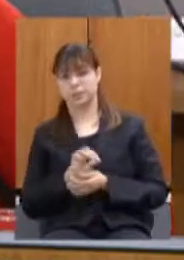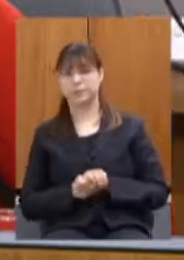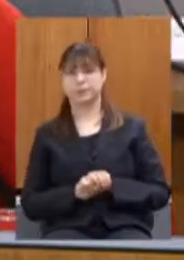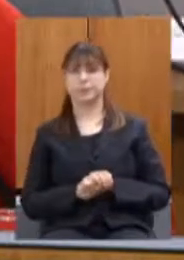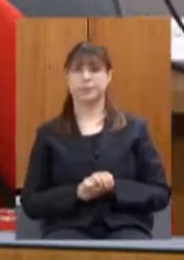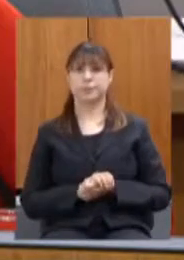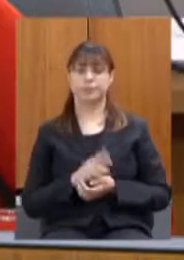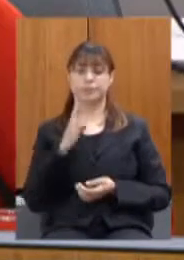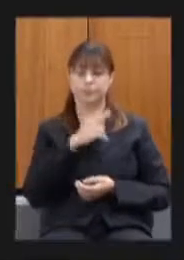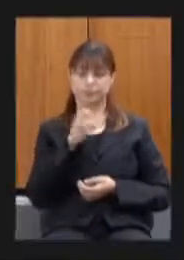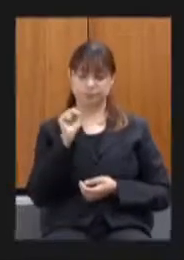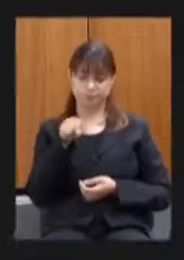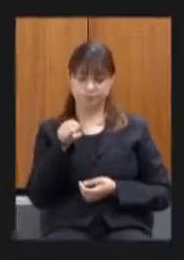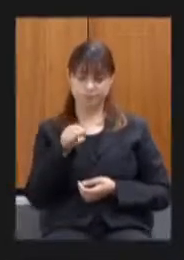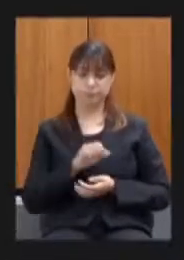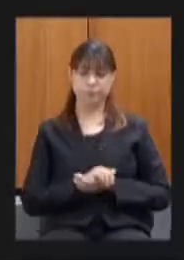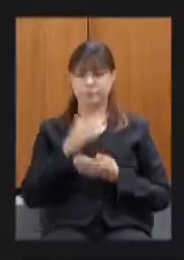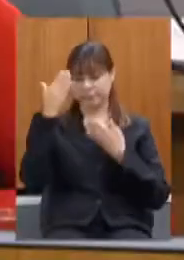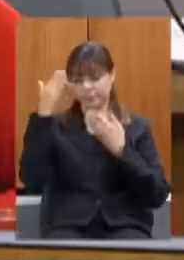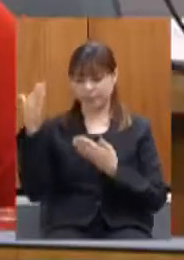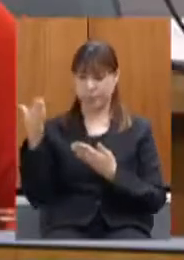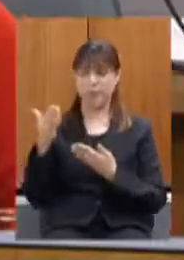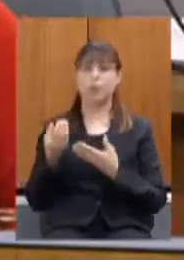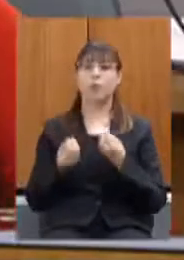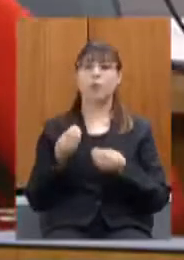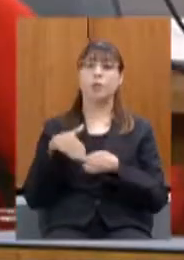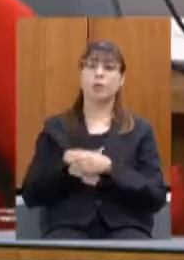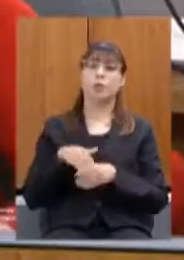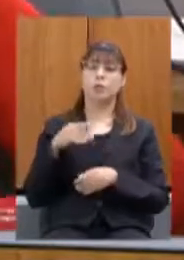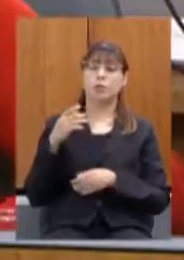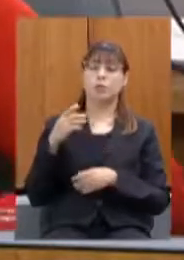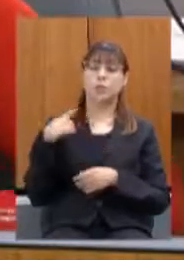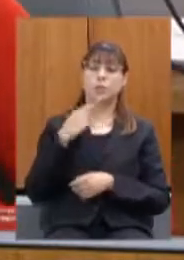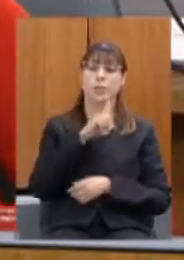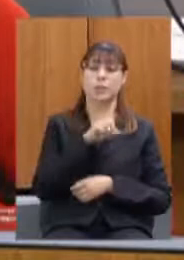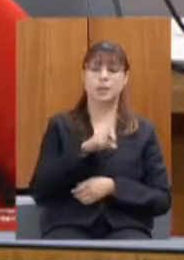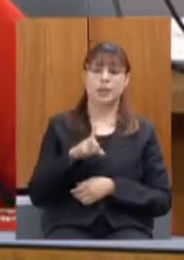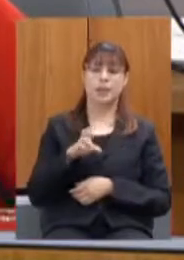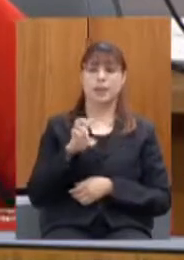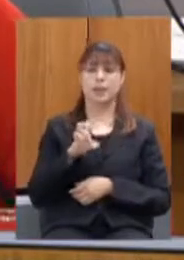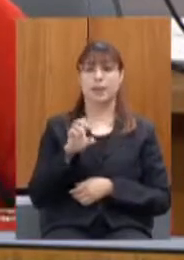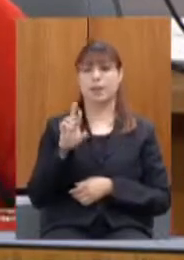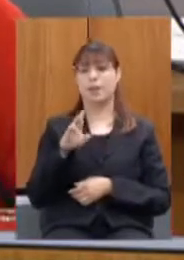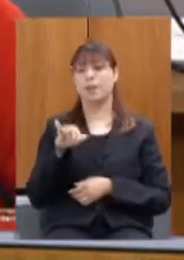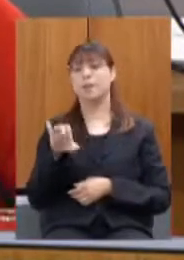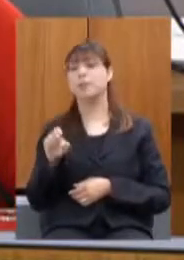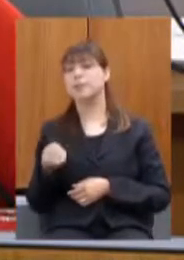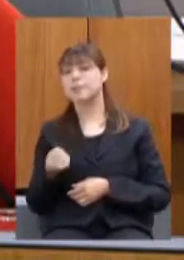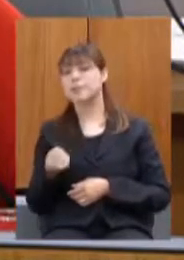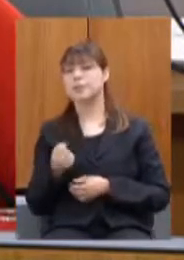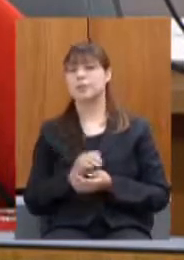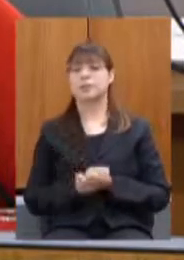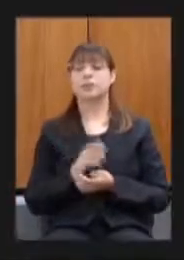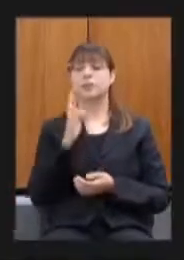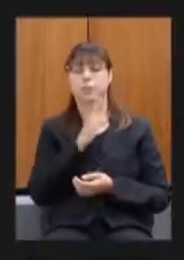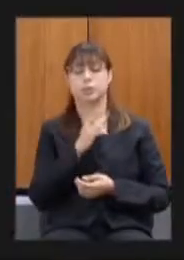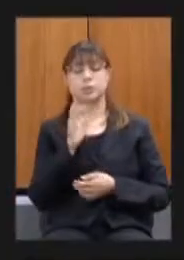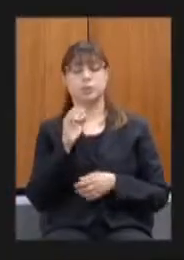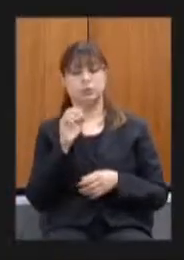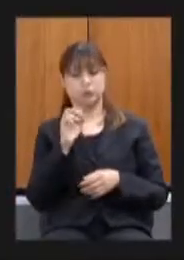sim presidente obrigada deputada como vota o deputado Zé Reis voto sim